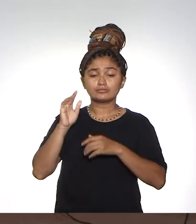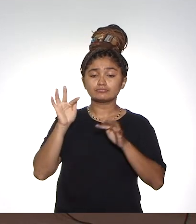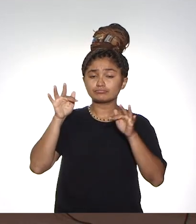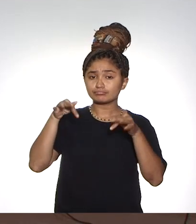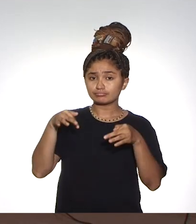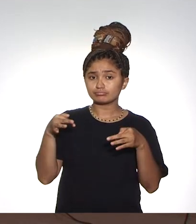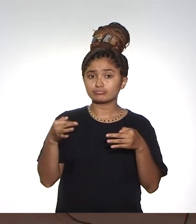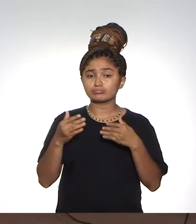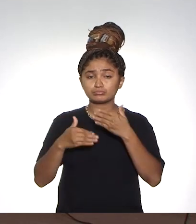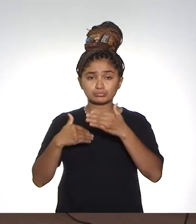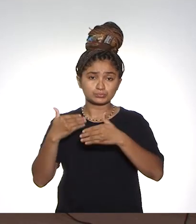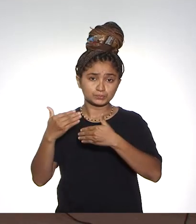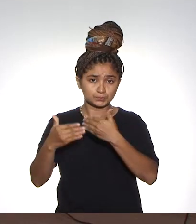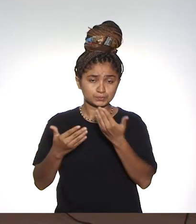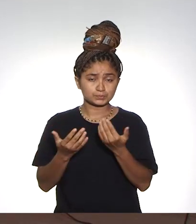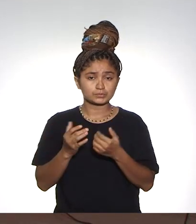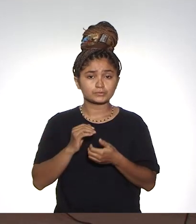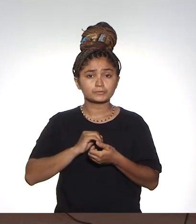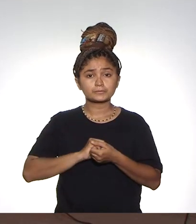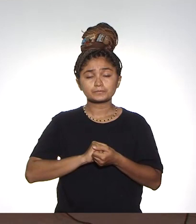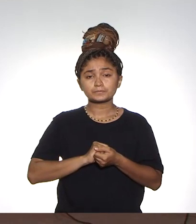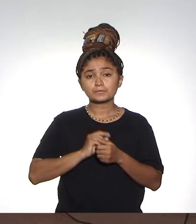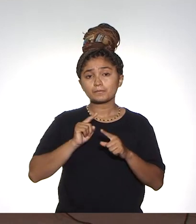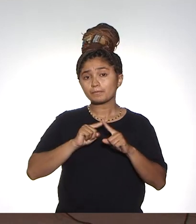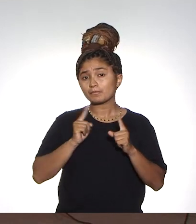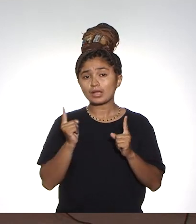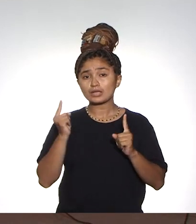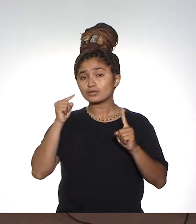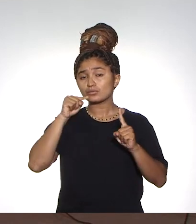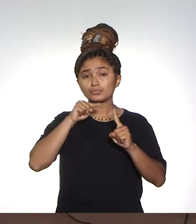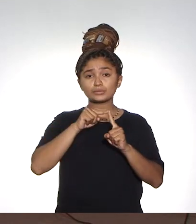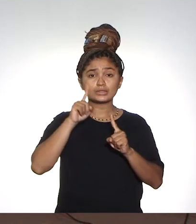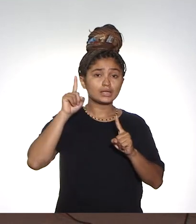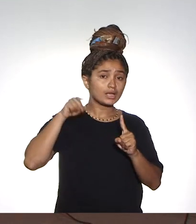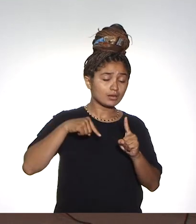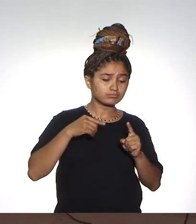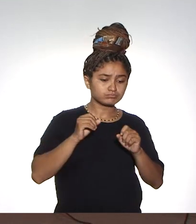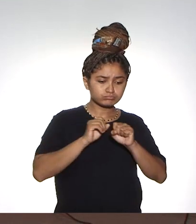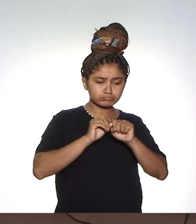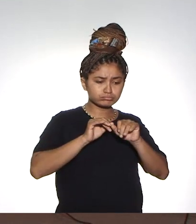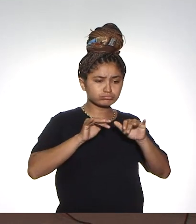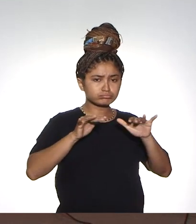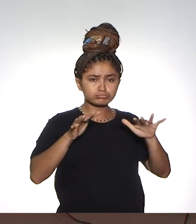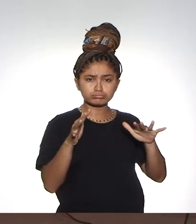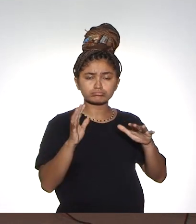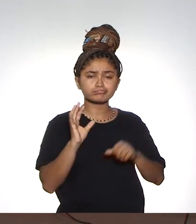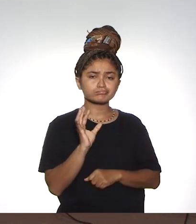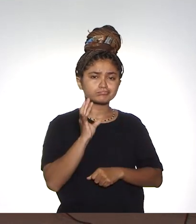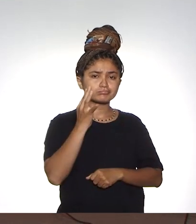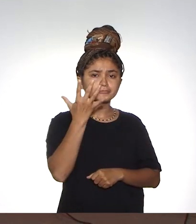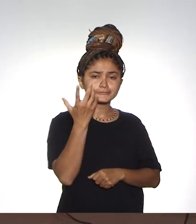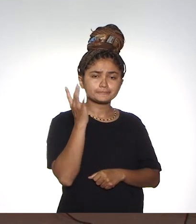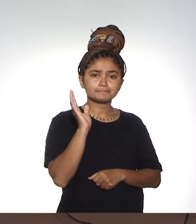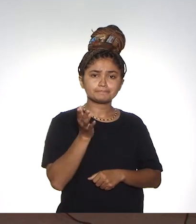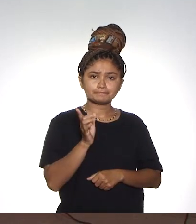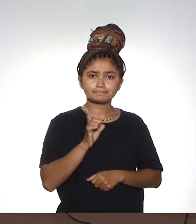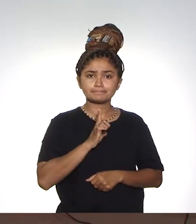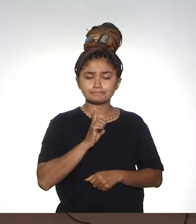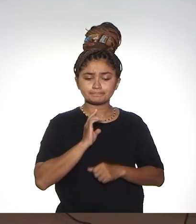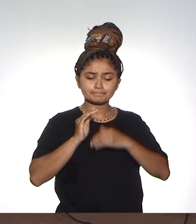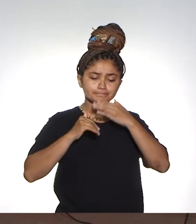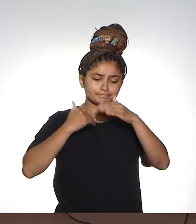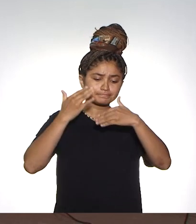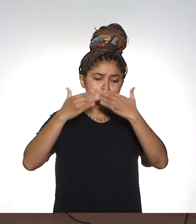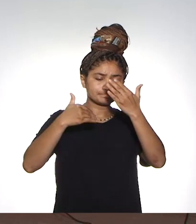processo de finalização e construção, mas o objetivo é justamente esse, é potencializar as ações que já estão